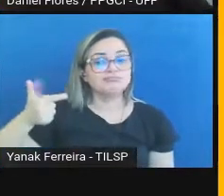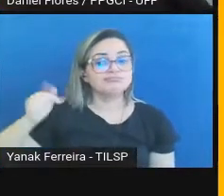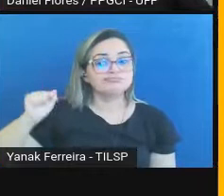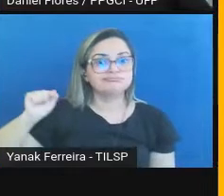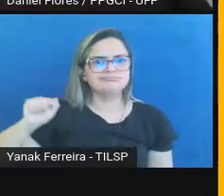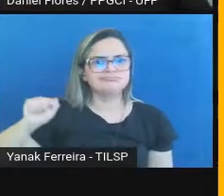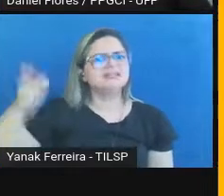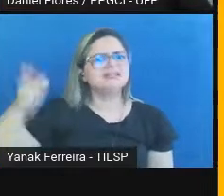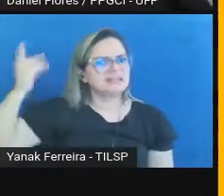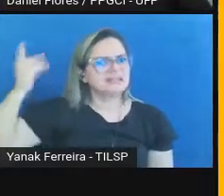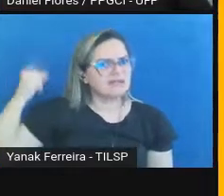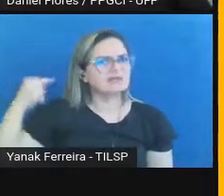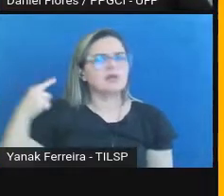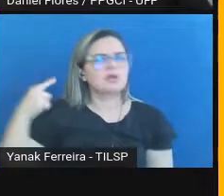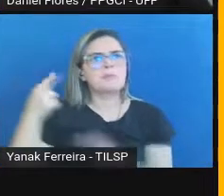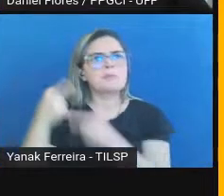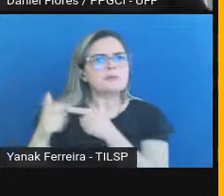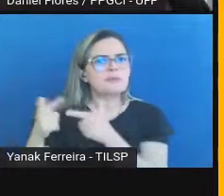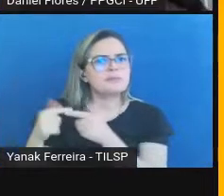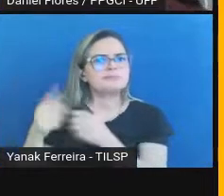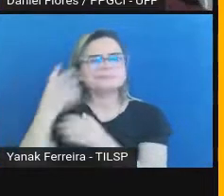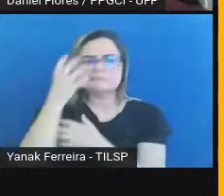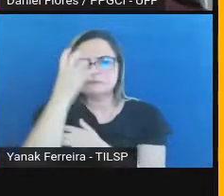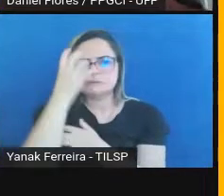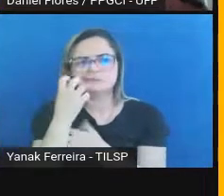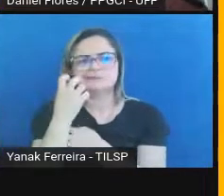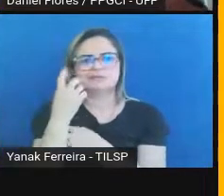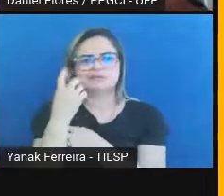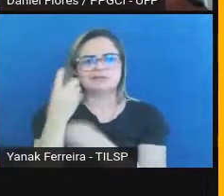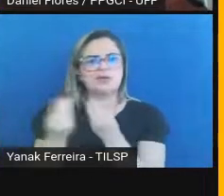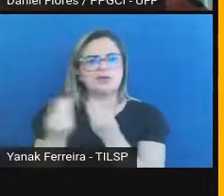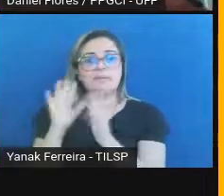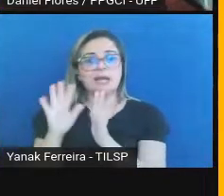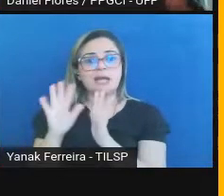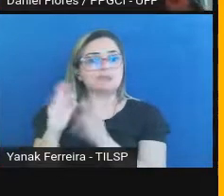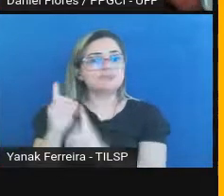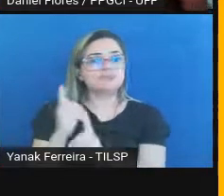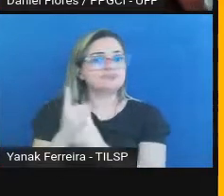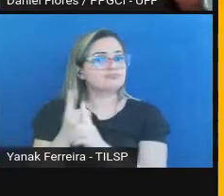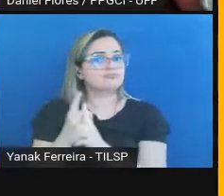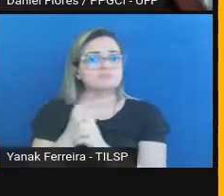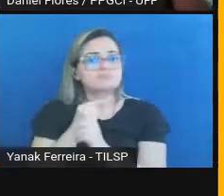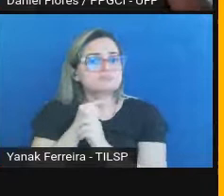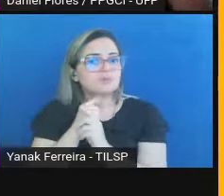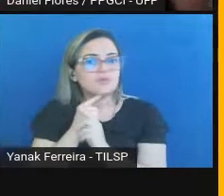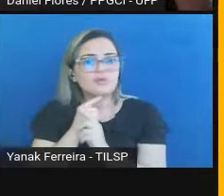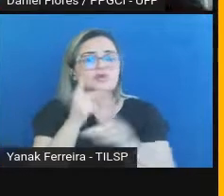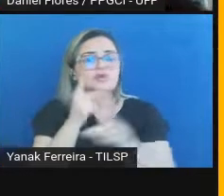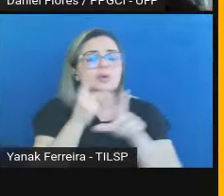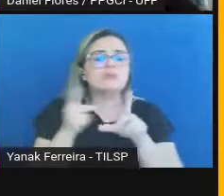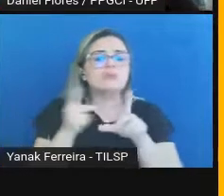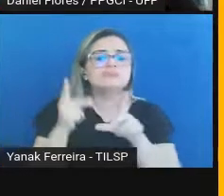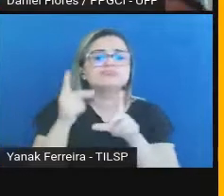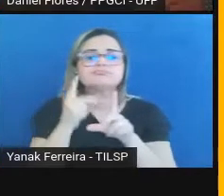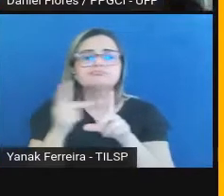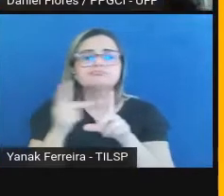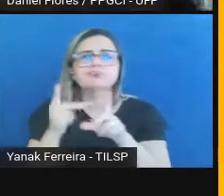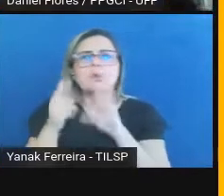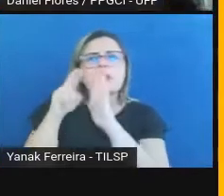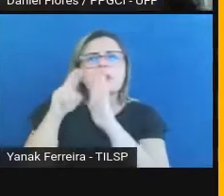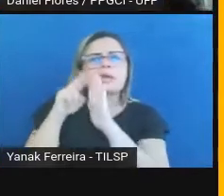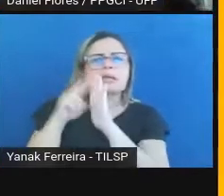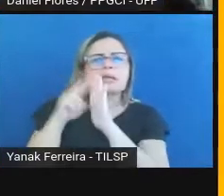sérios de preservação digital, e não encontrou no horizonte científico, normativo,